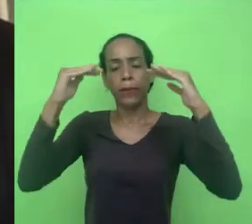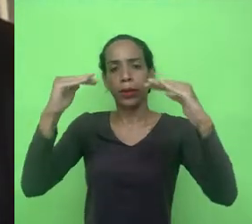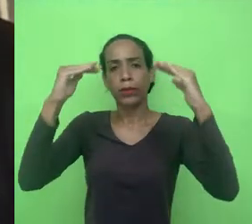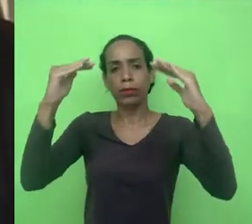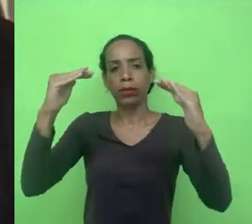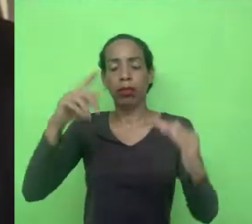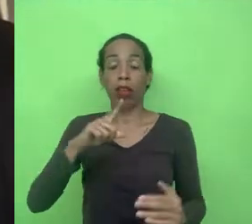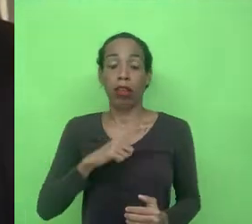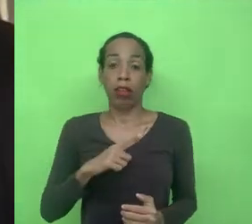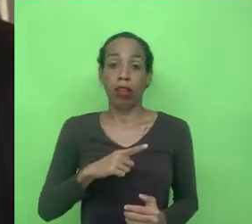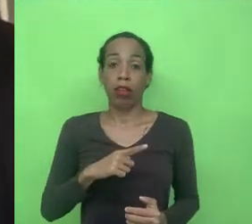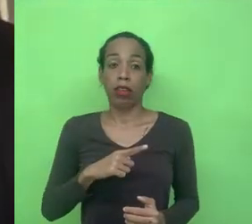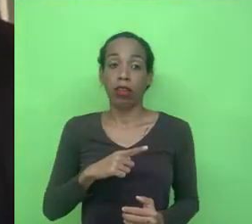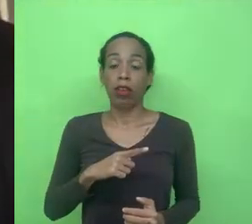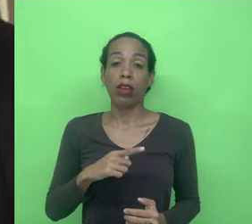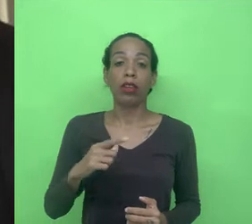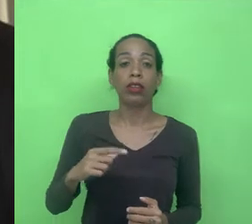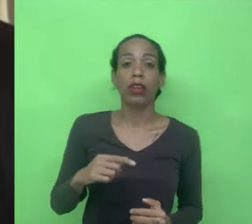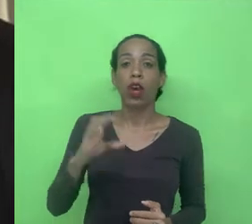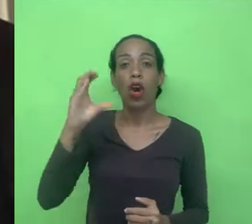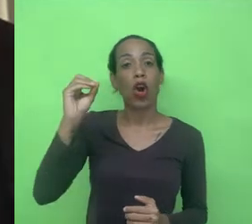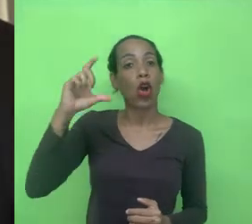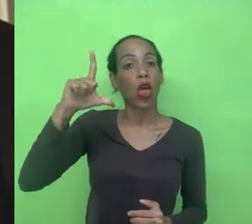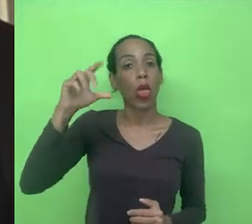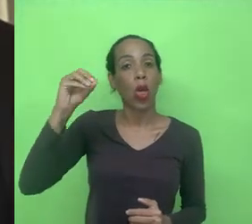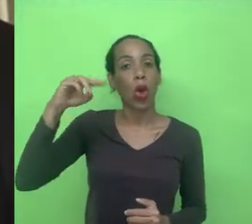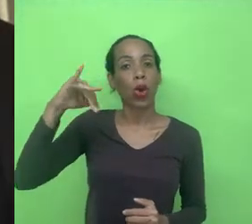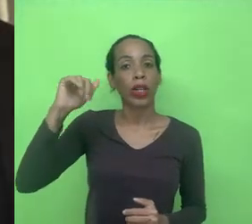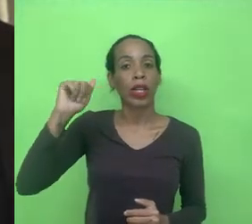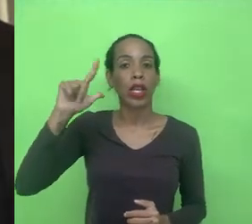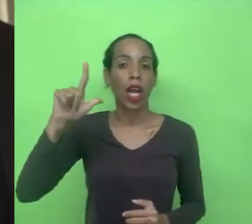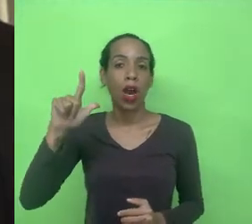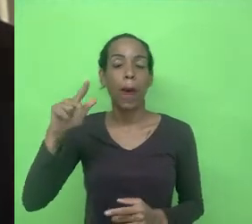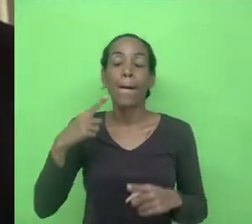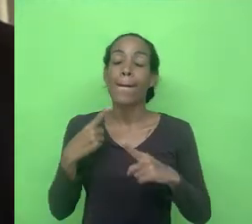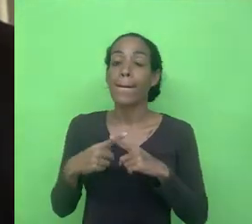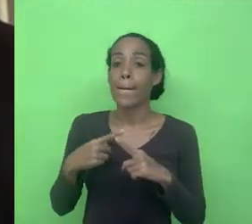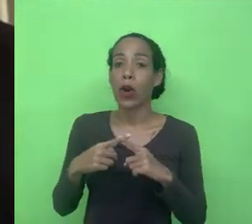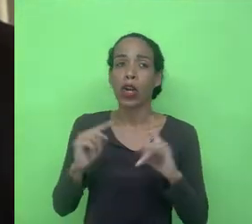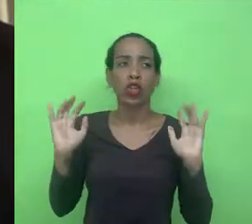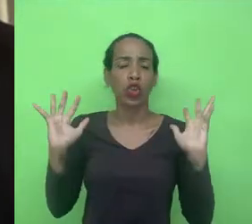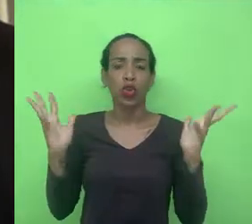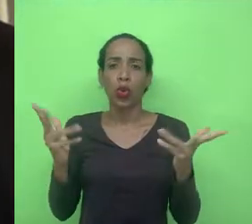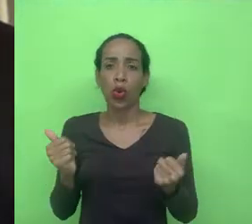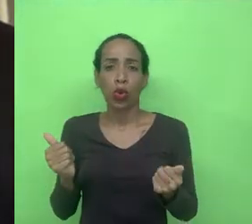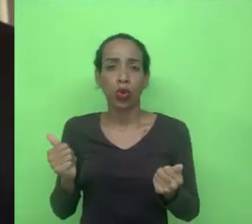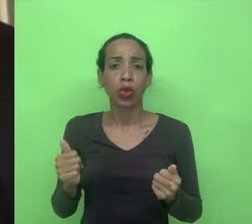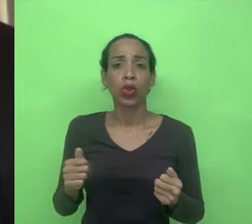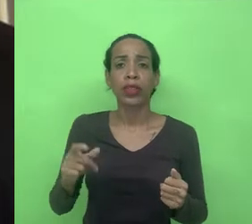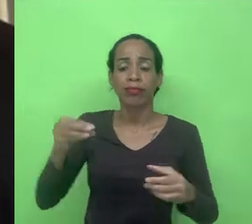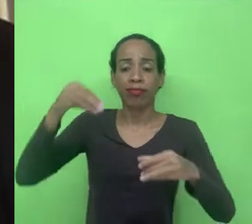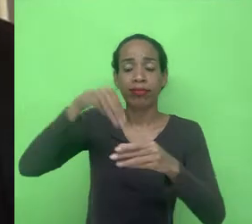é essencialmente colonial. Por quê? Porque toda essa atividade que se dá dentro das